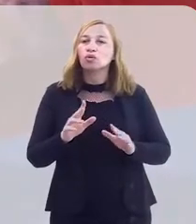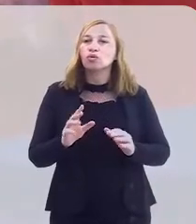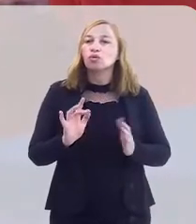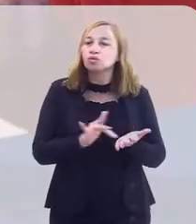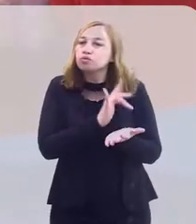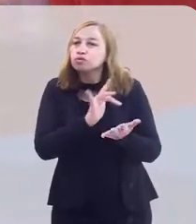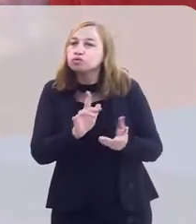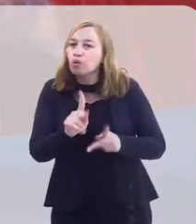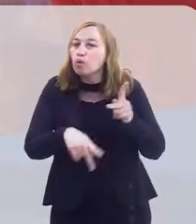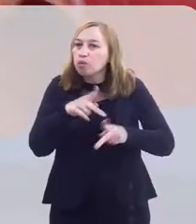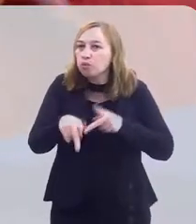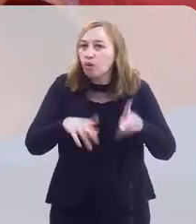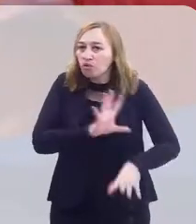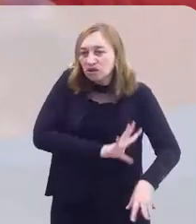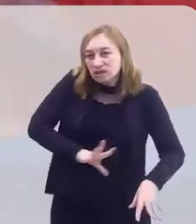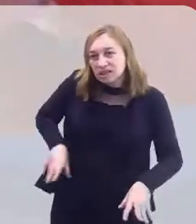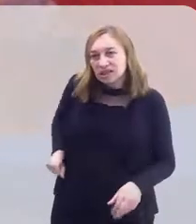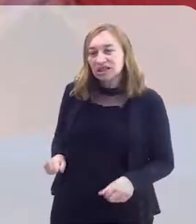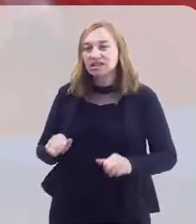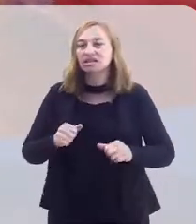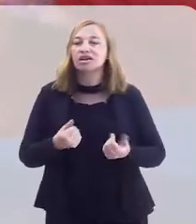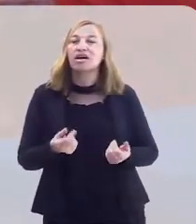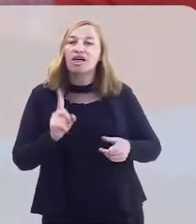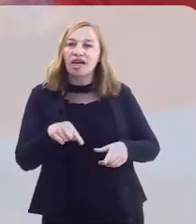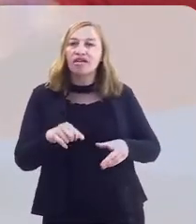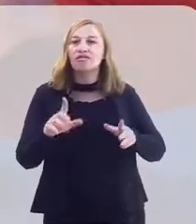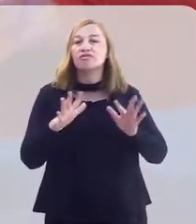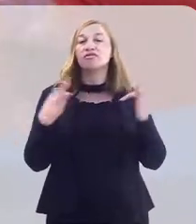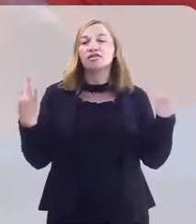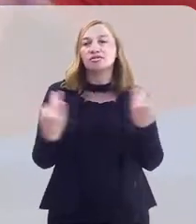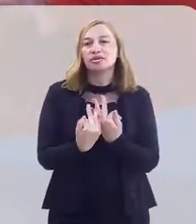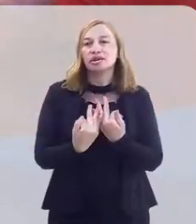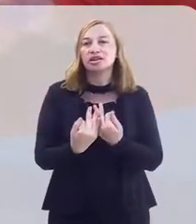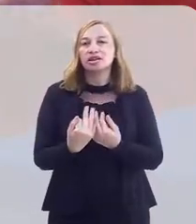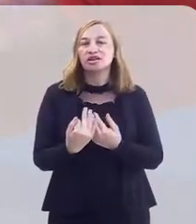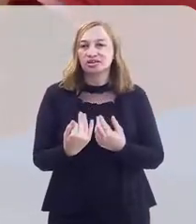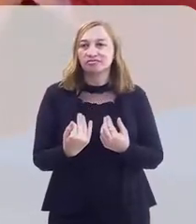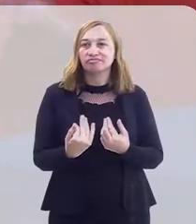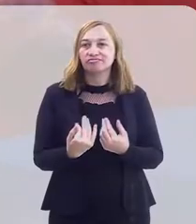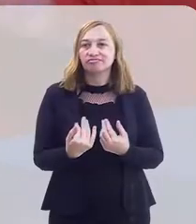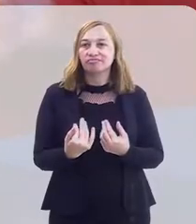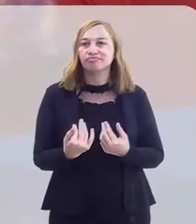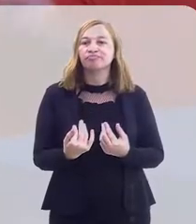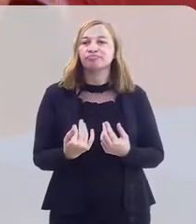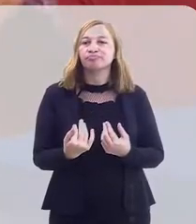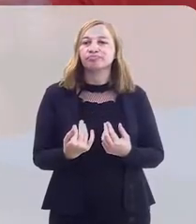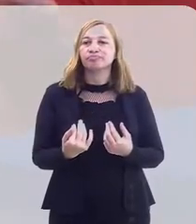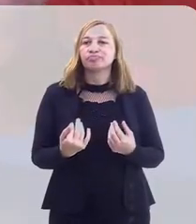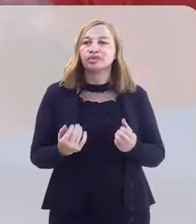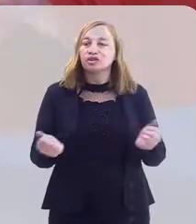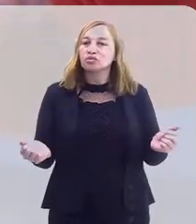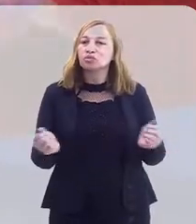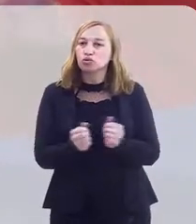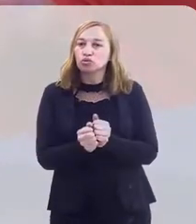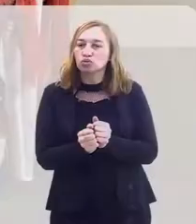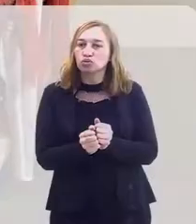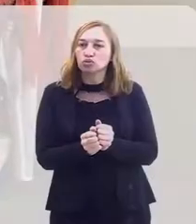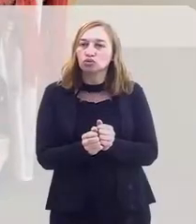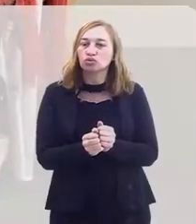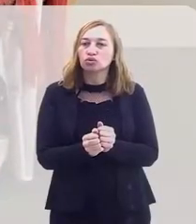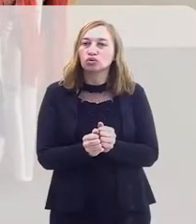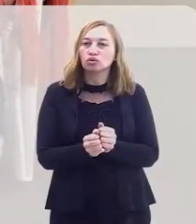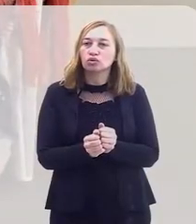família. Nós praticamente vivemos, nos socializamos entre os ciganos mesmo.